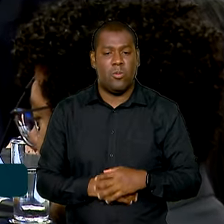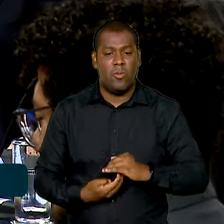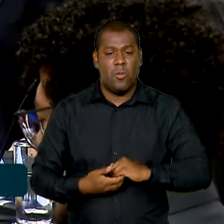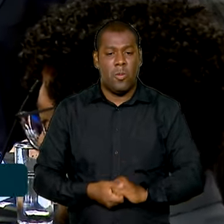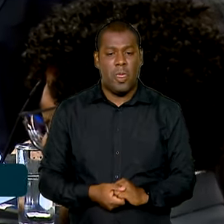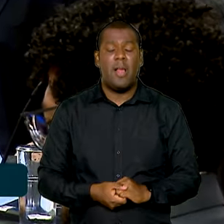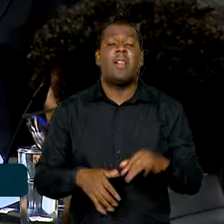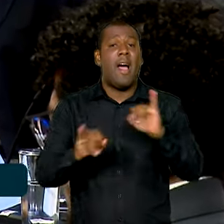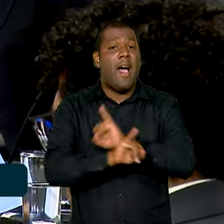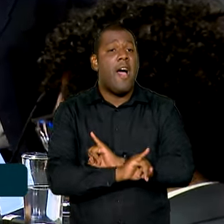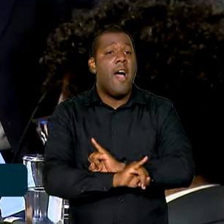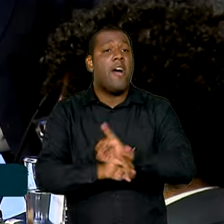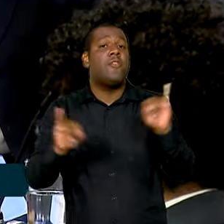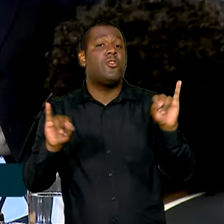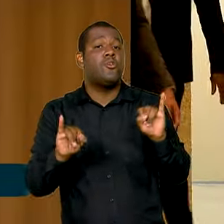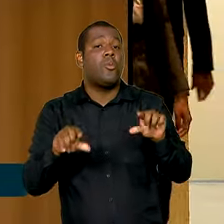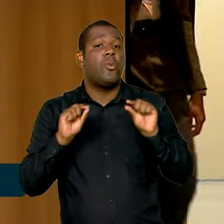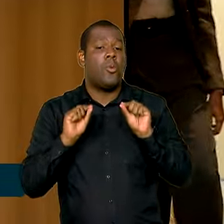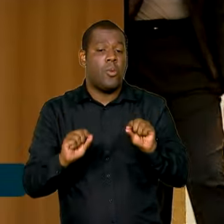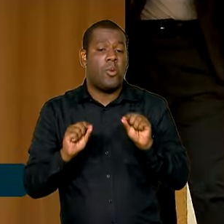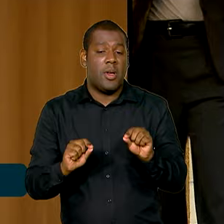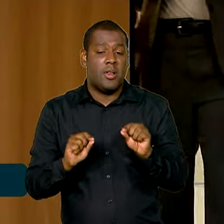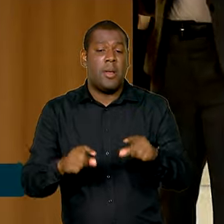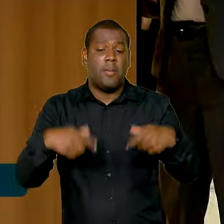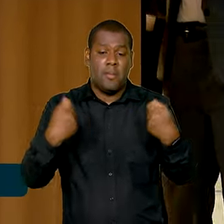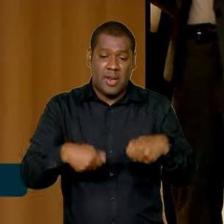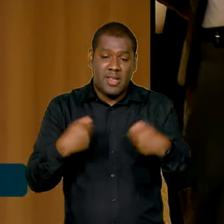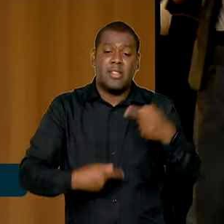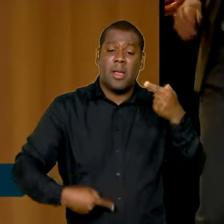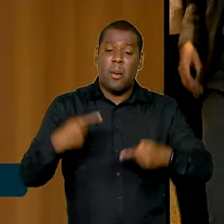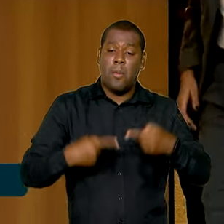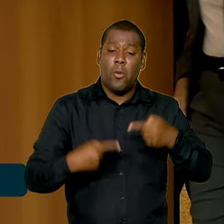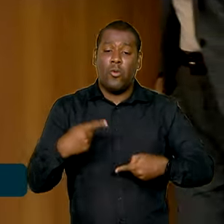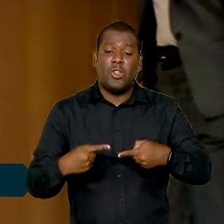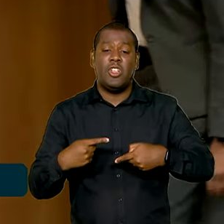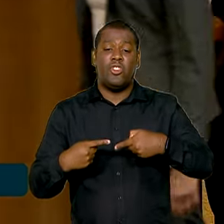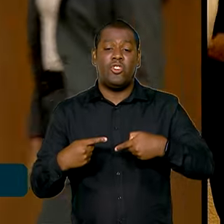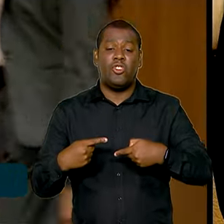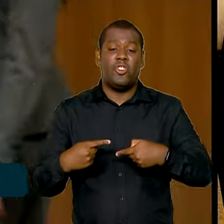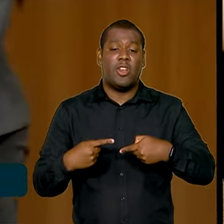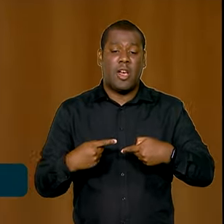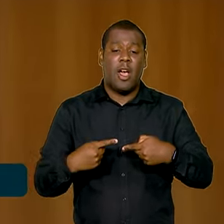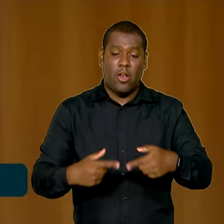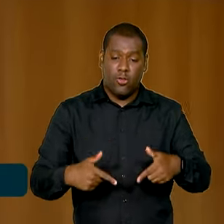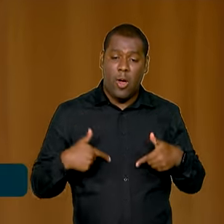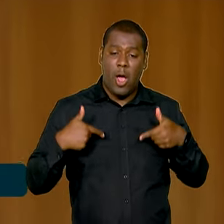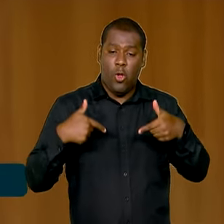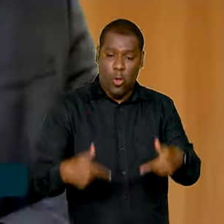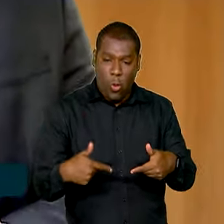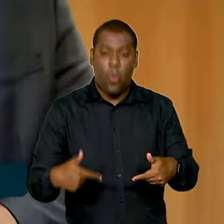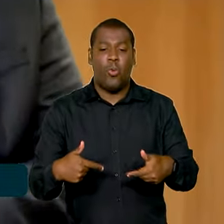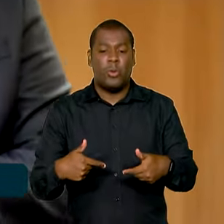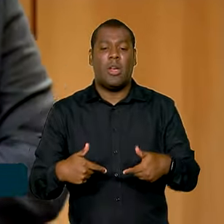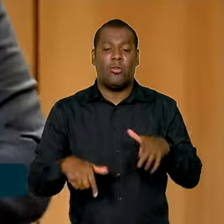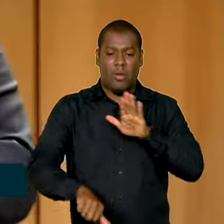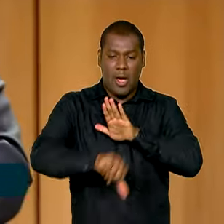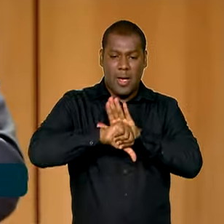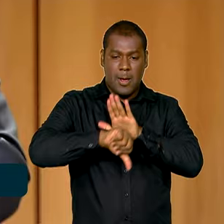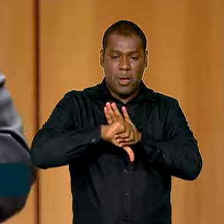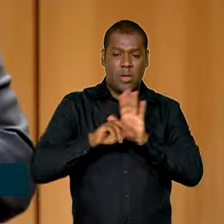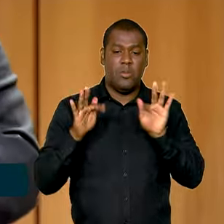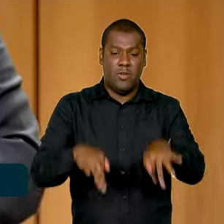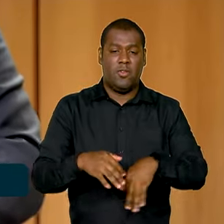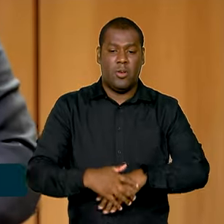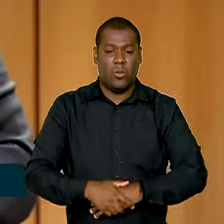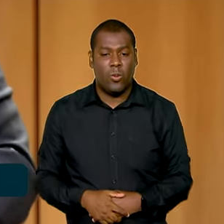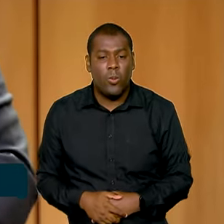afirmou ser preciso tirar do papel uma política nacional para enfrentar o crime organizado. É preciso compreender